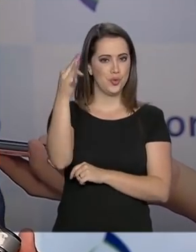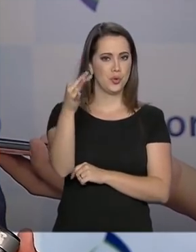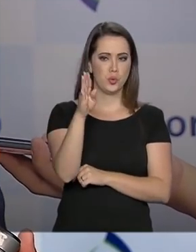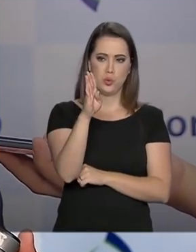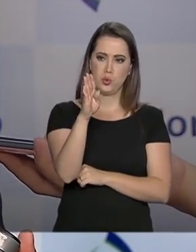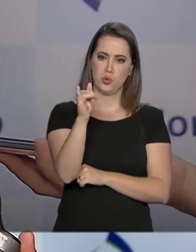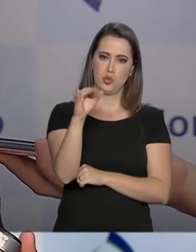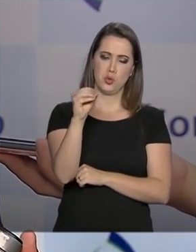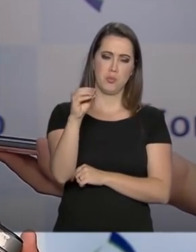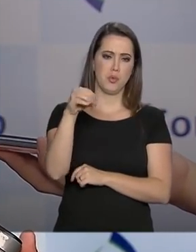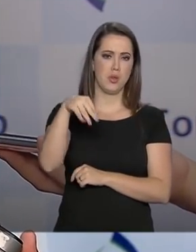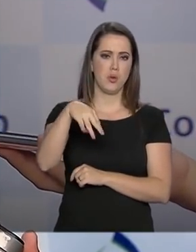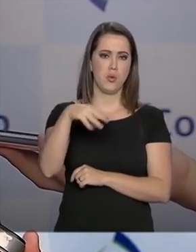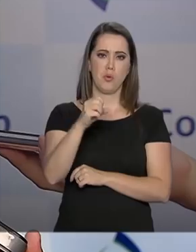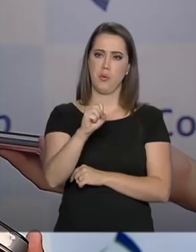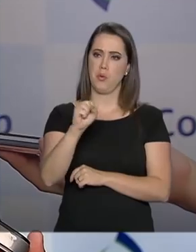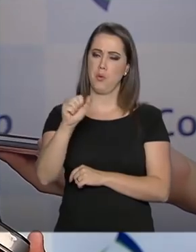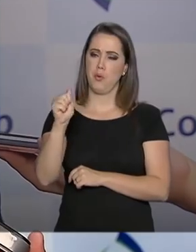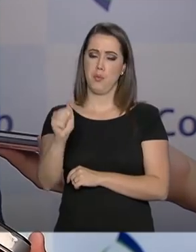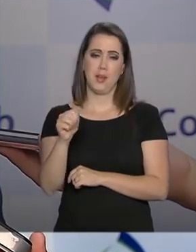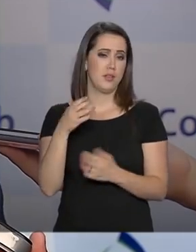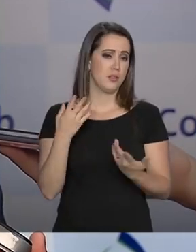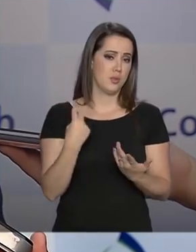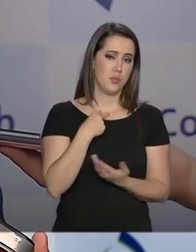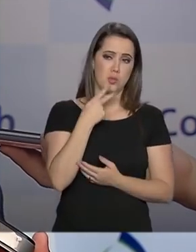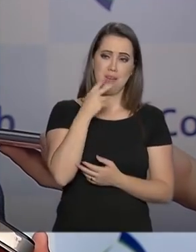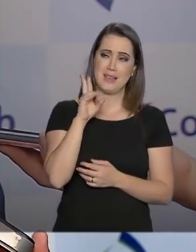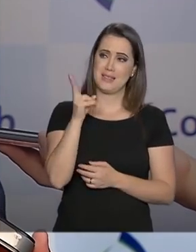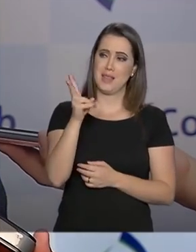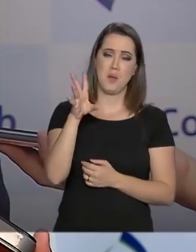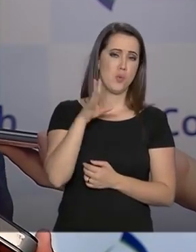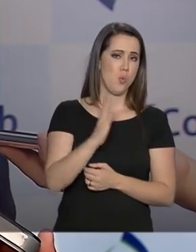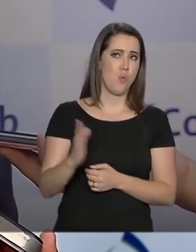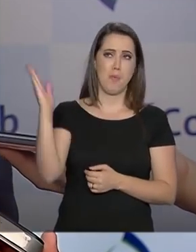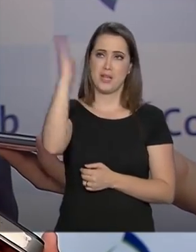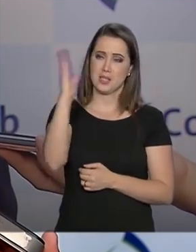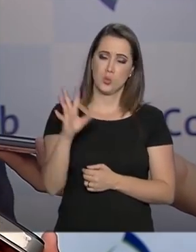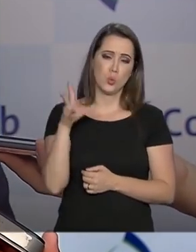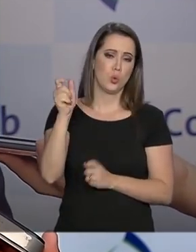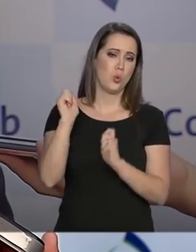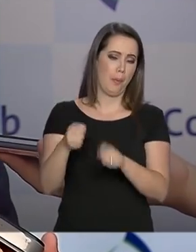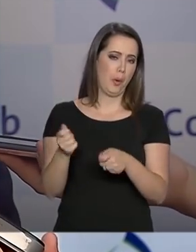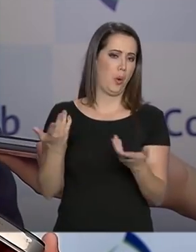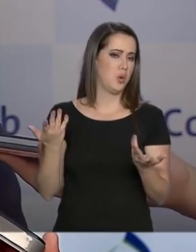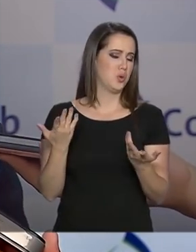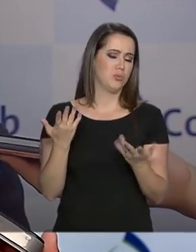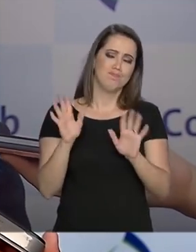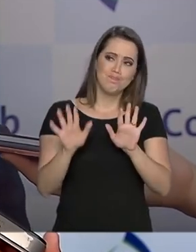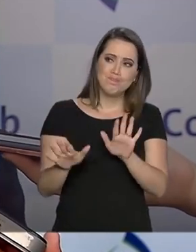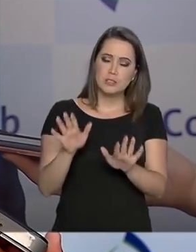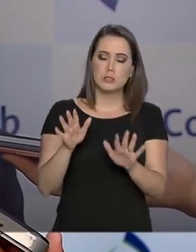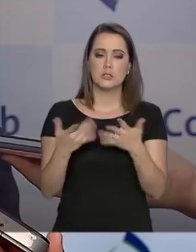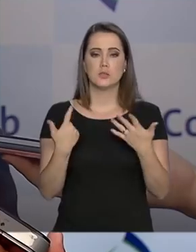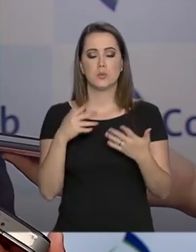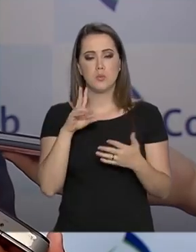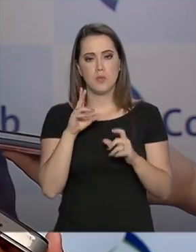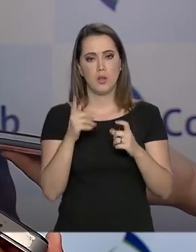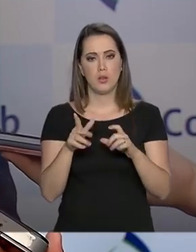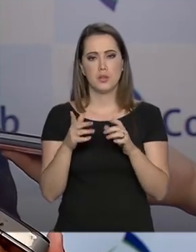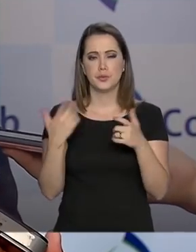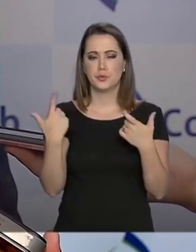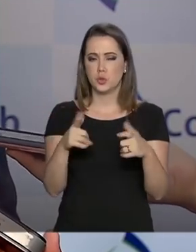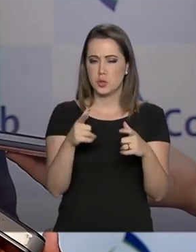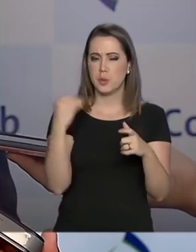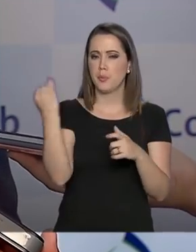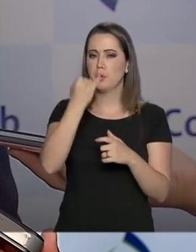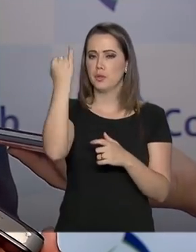se dizer que pode se fazer etanol de milho em todo o Brasil, porque depende das condições, depende do preço, onde está o produto. Então, esse é um nicho de